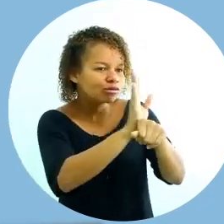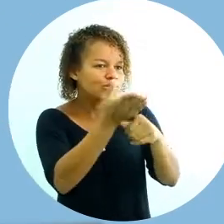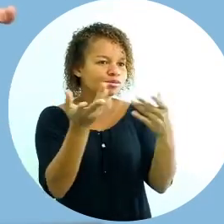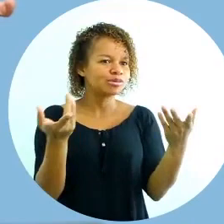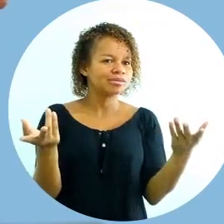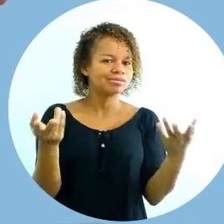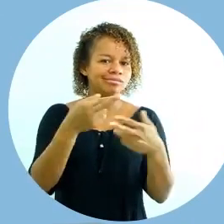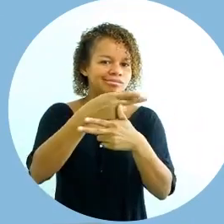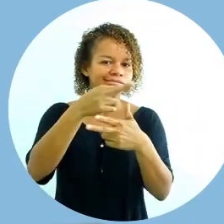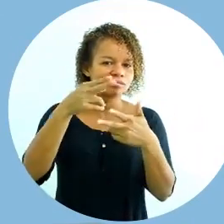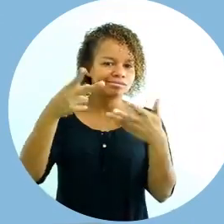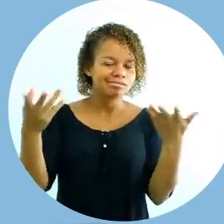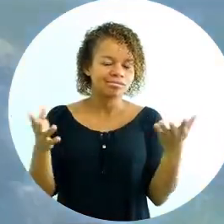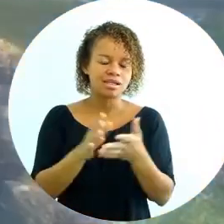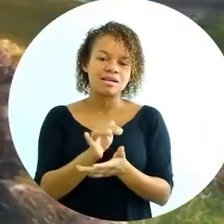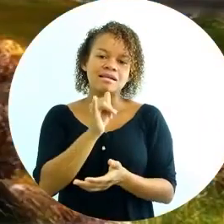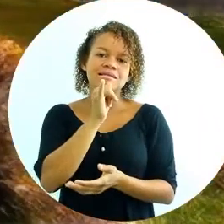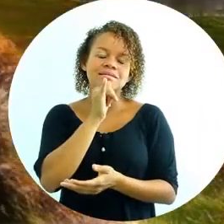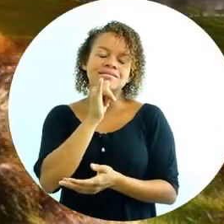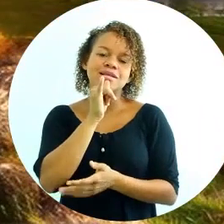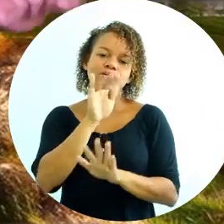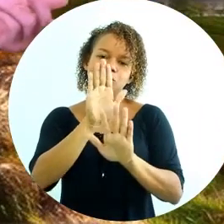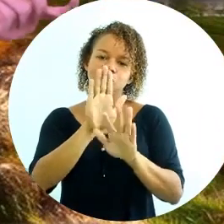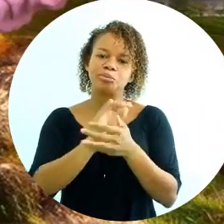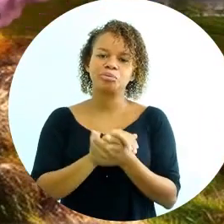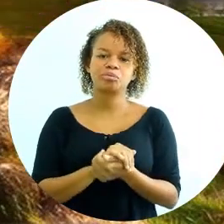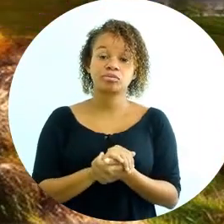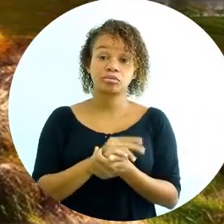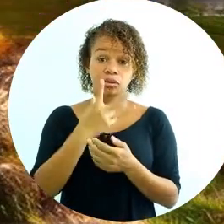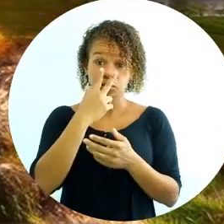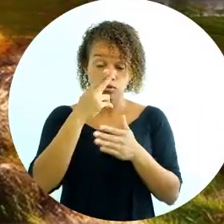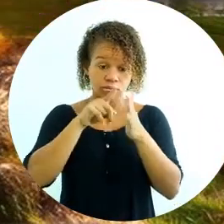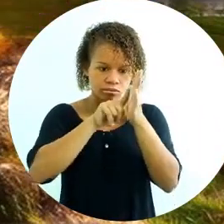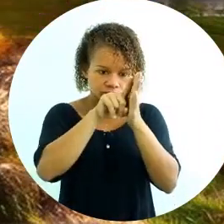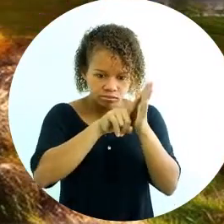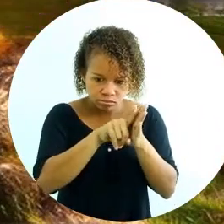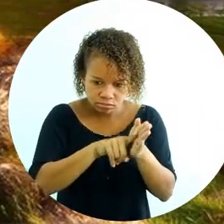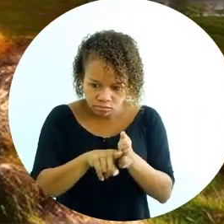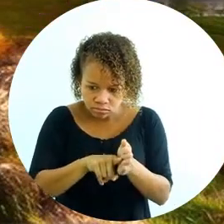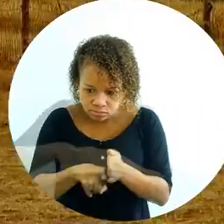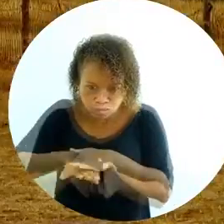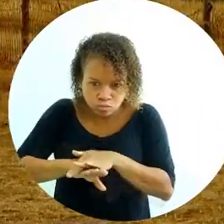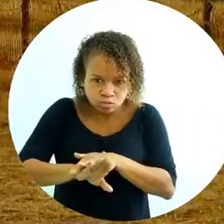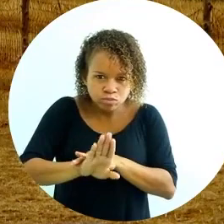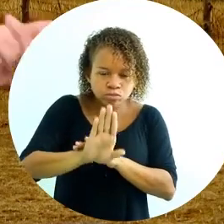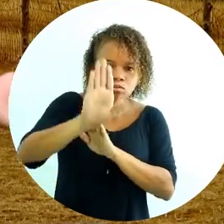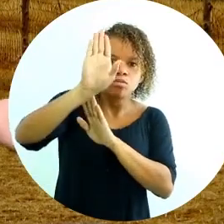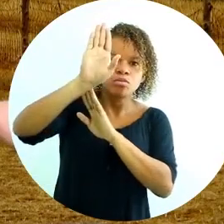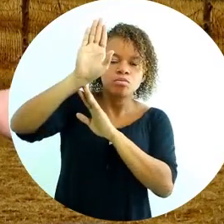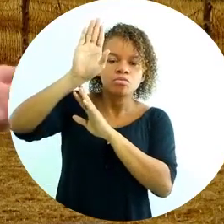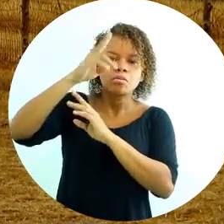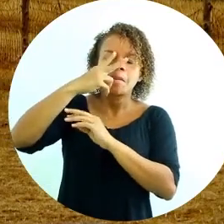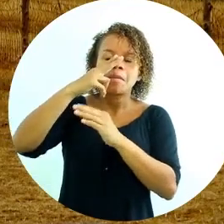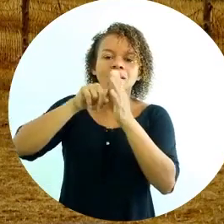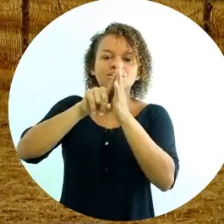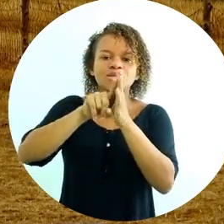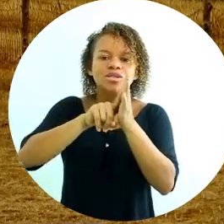Por exemplo, eu posso mergulhar no universo da fantasia, drama,